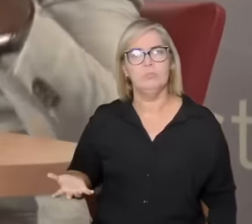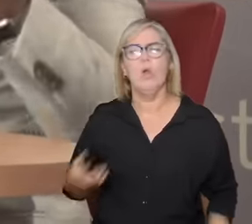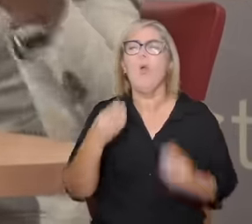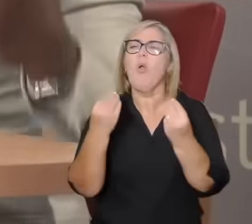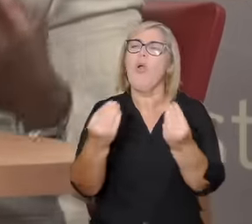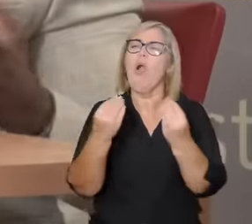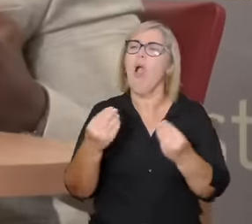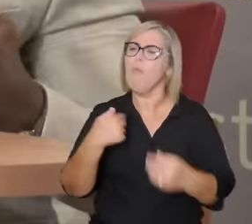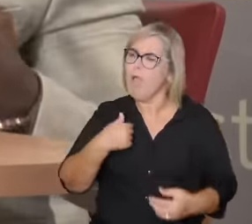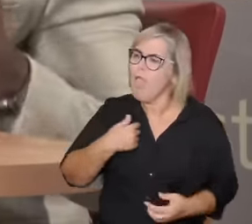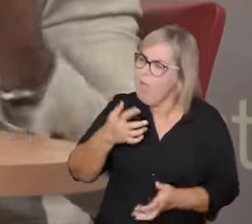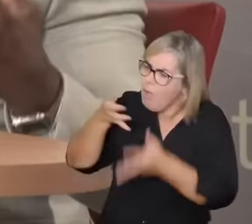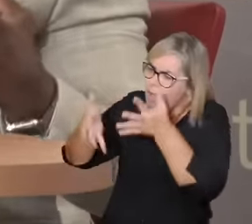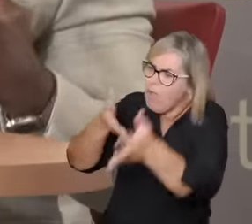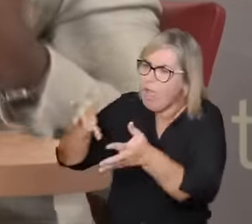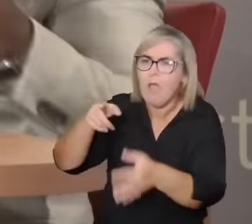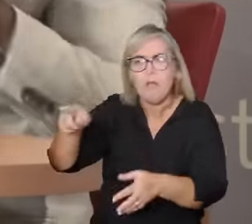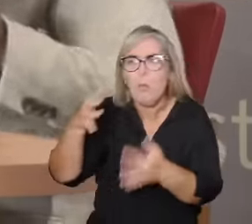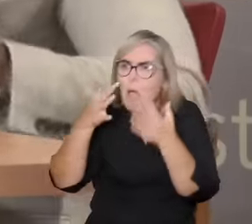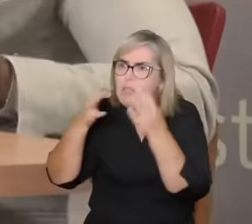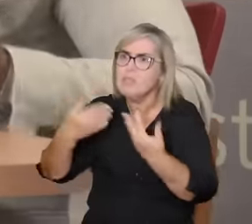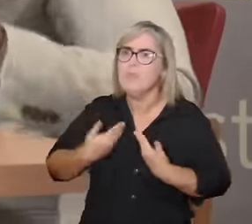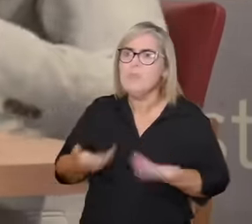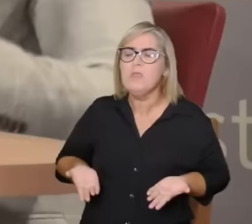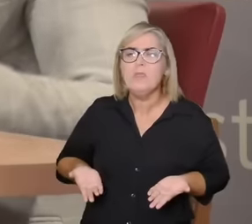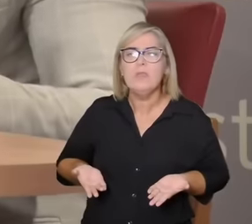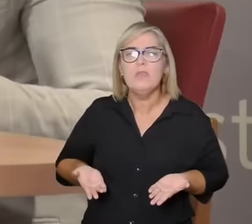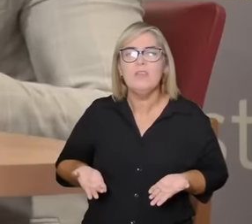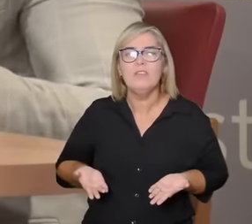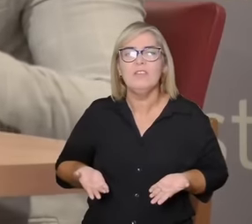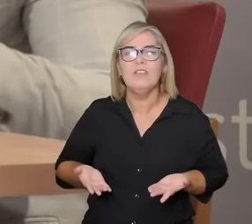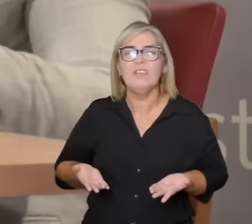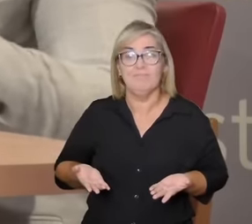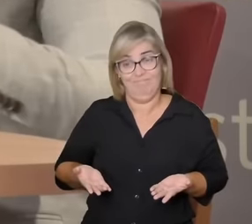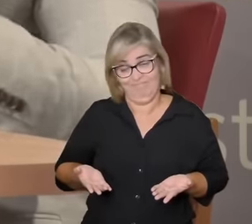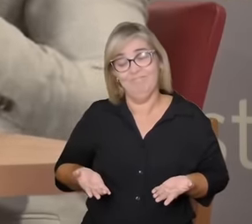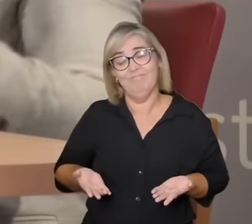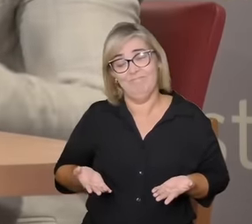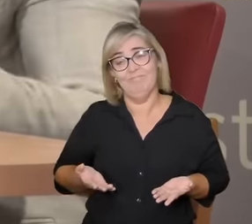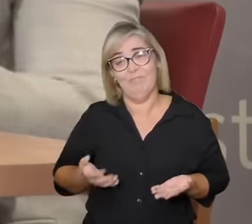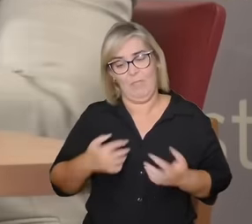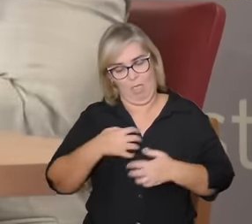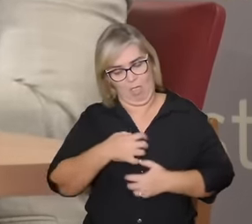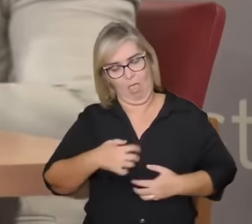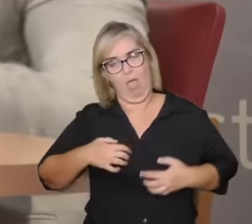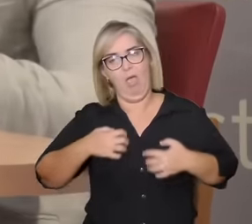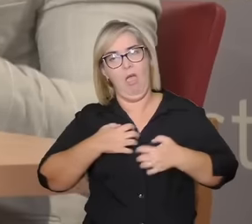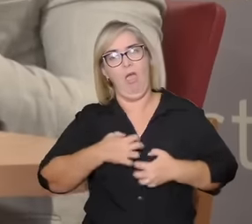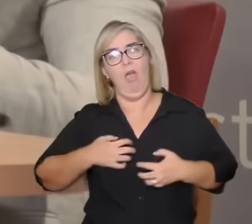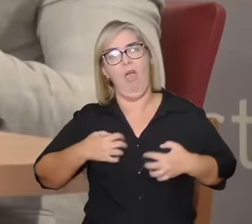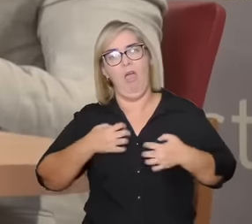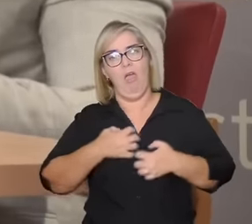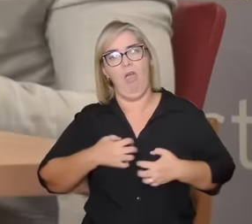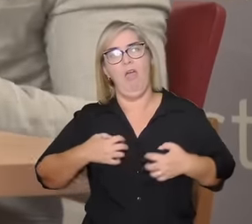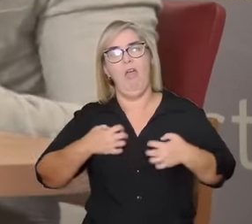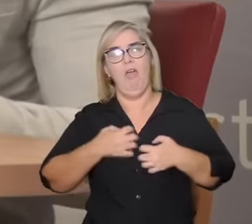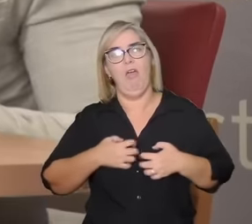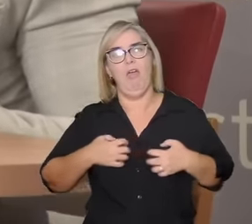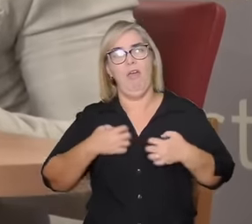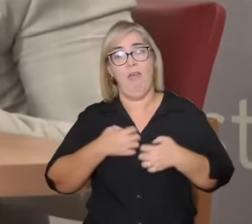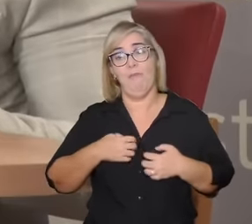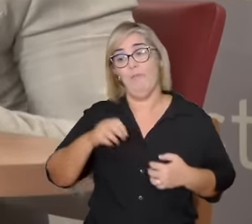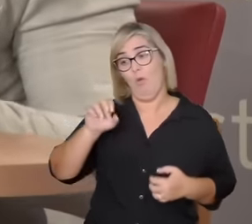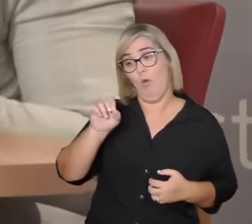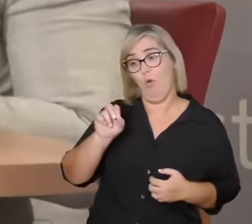falando de um cosmo paladar eu estou compreendendo que a gente digere as emoções digere os afetos com o rumilar e aí não conseguiu